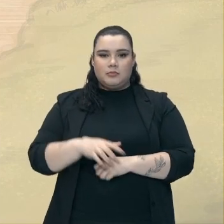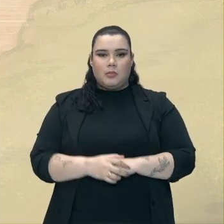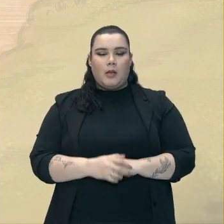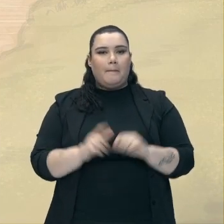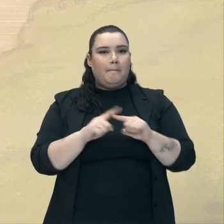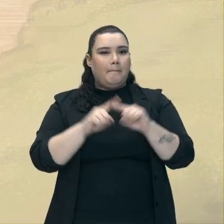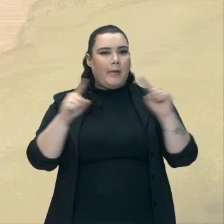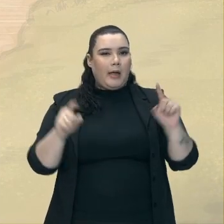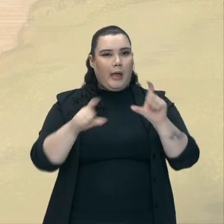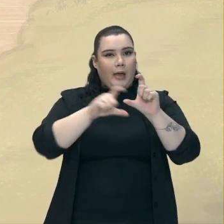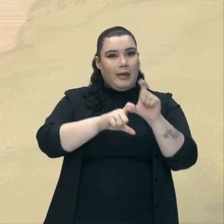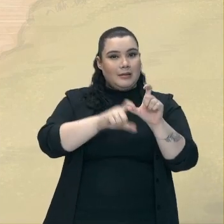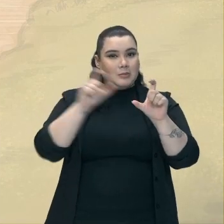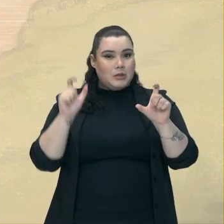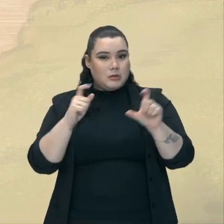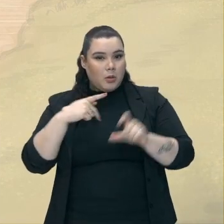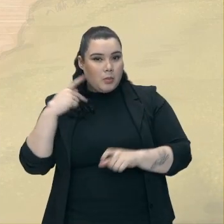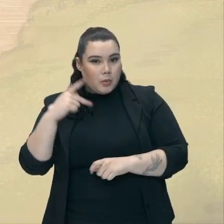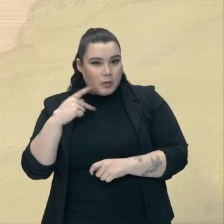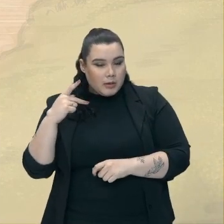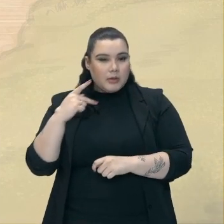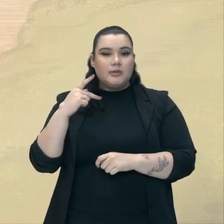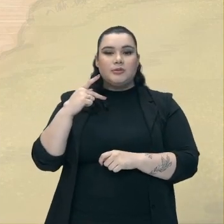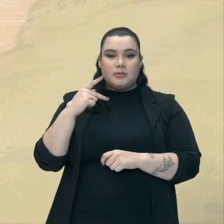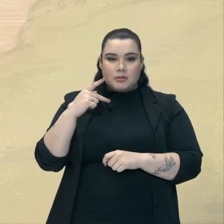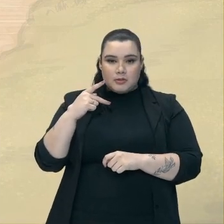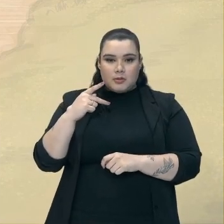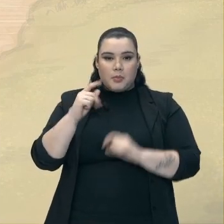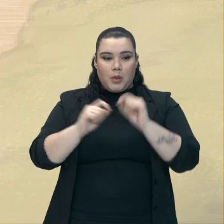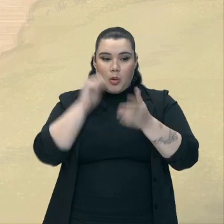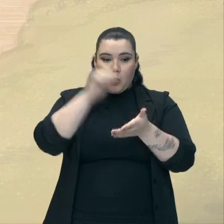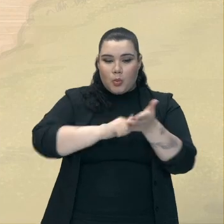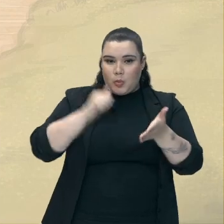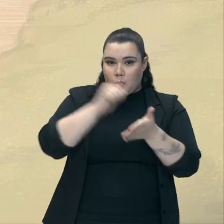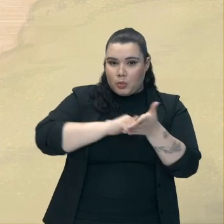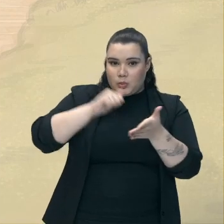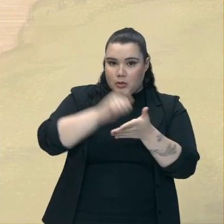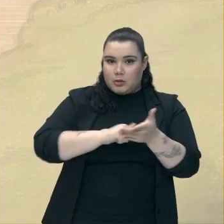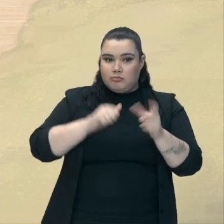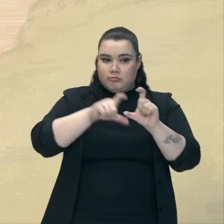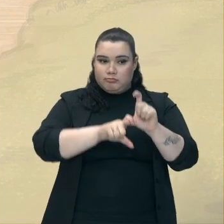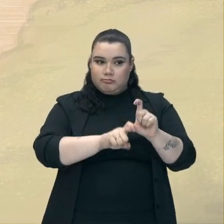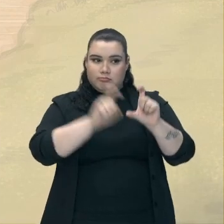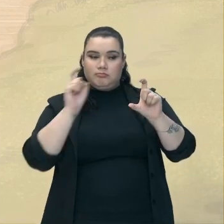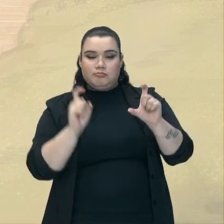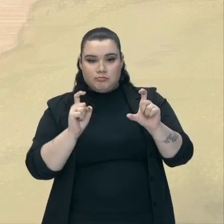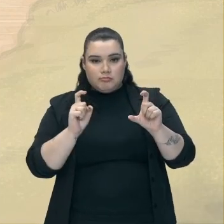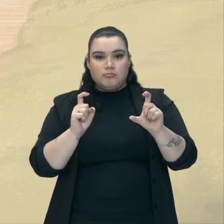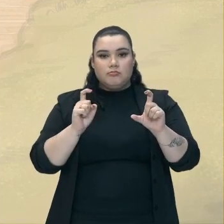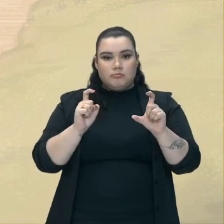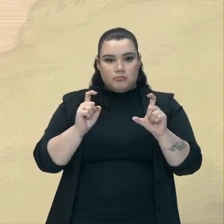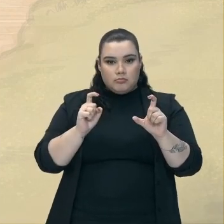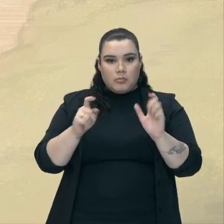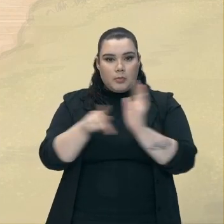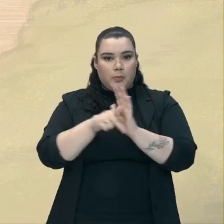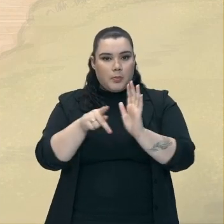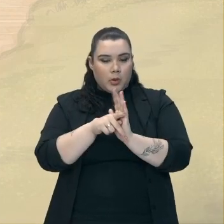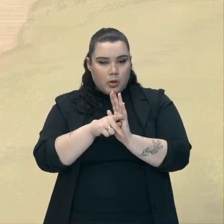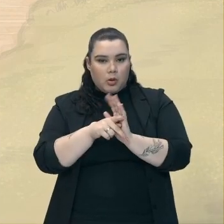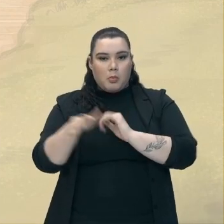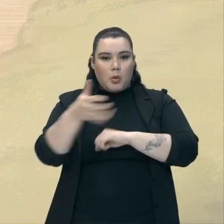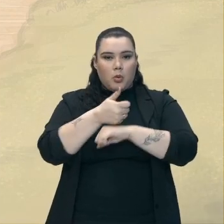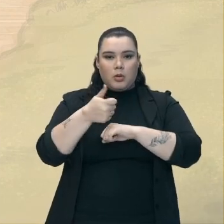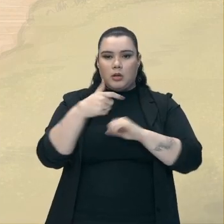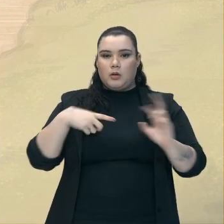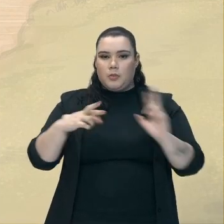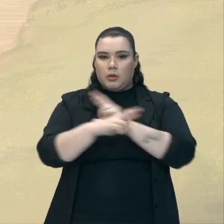emancipação Política A sementinha Da luta Pela emancipação Da colônia Em relação